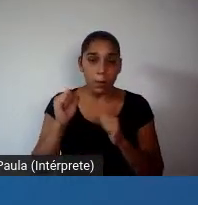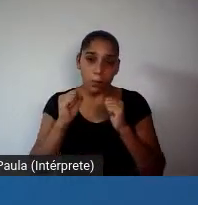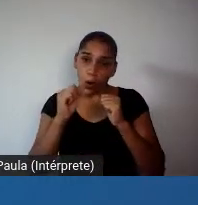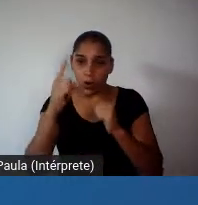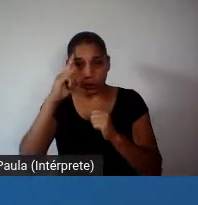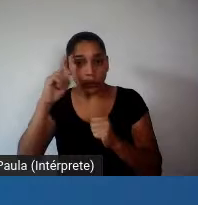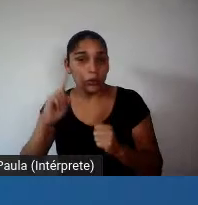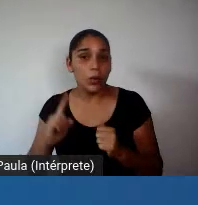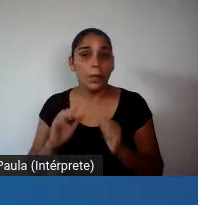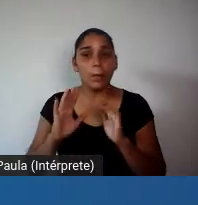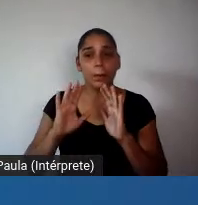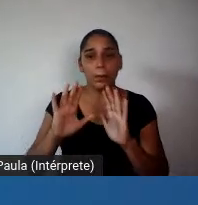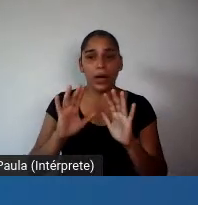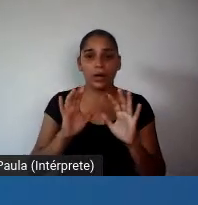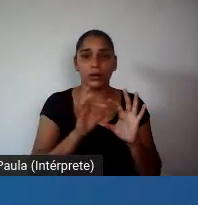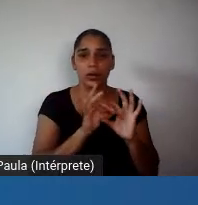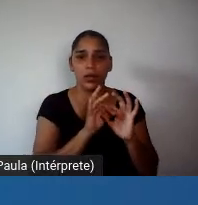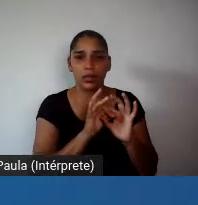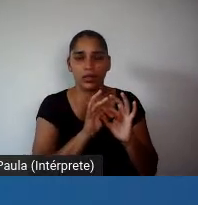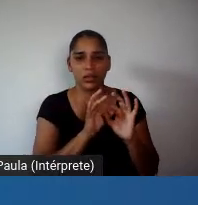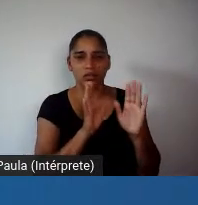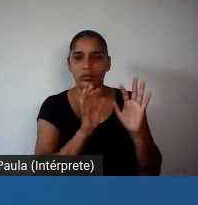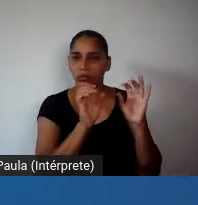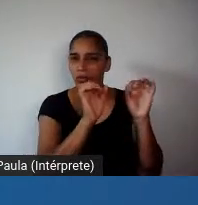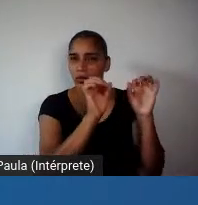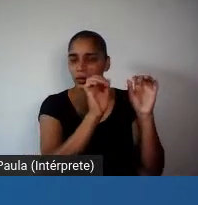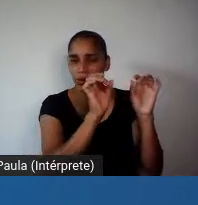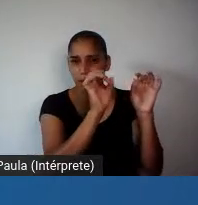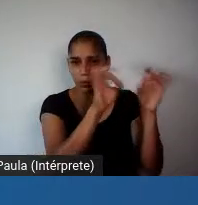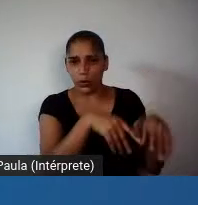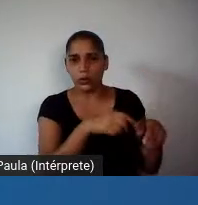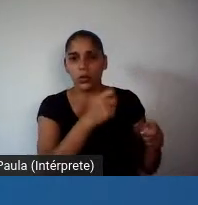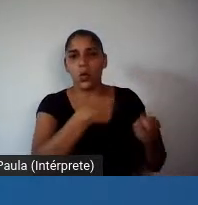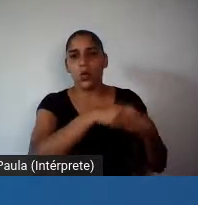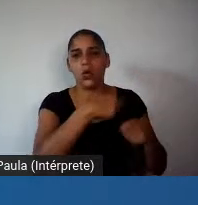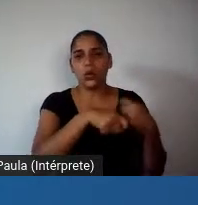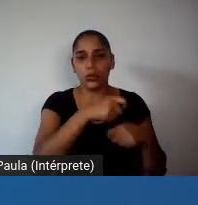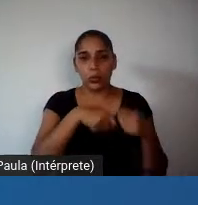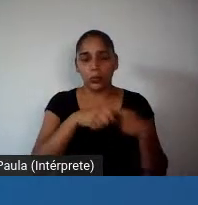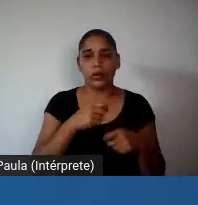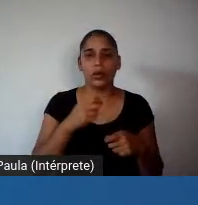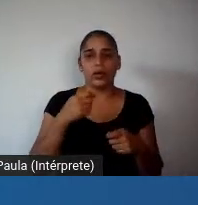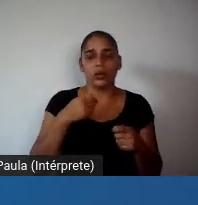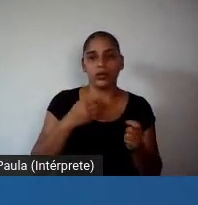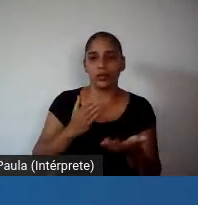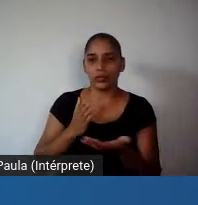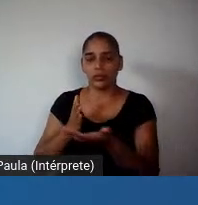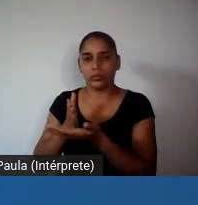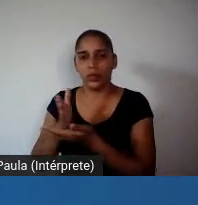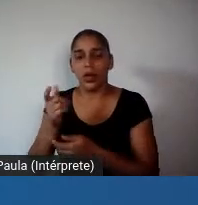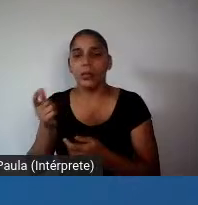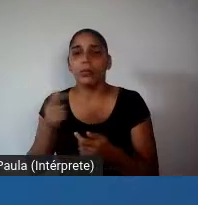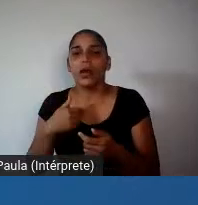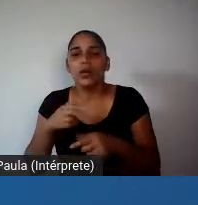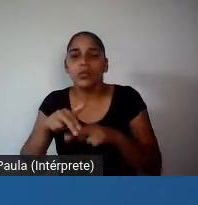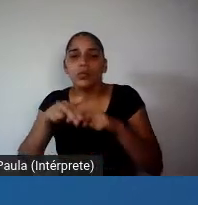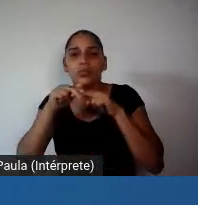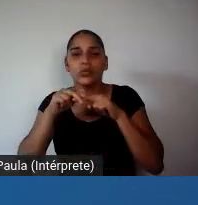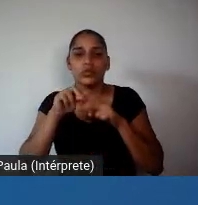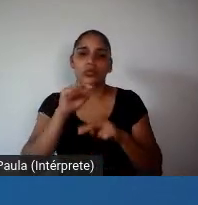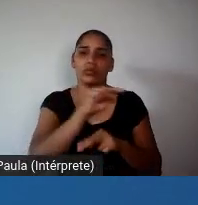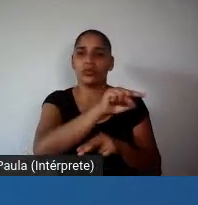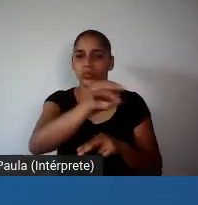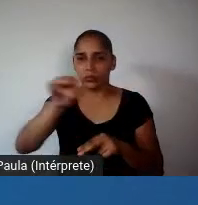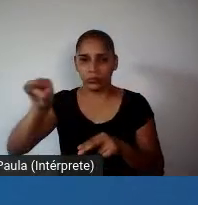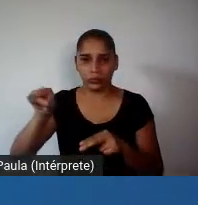deixei de ser um economista apenas para virar um sanitarista, um pouco por causa de vocês, né, os textos de vocês, o exemplo,